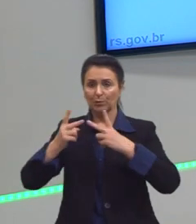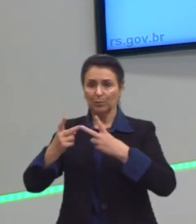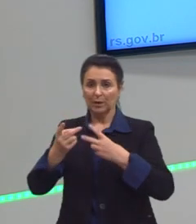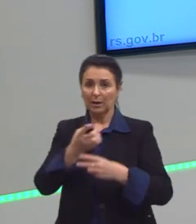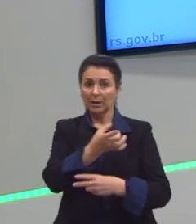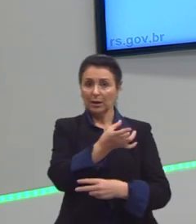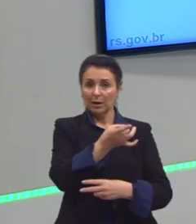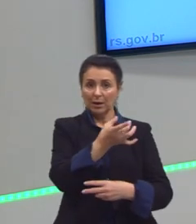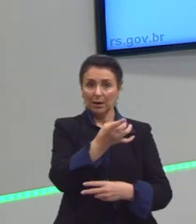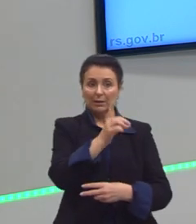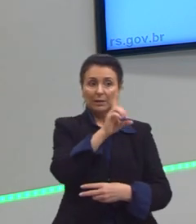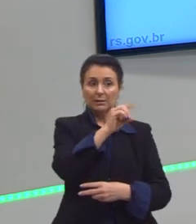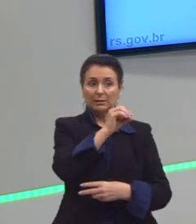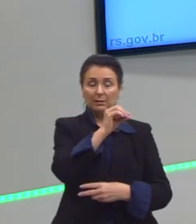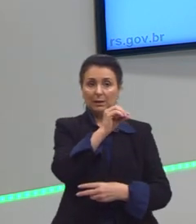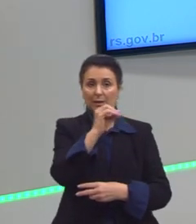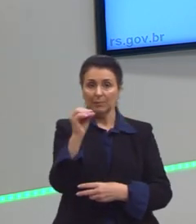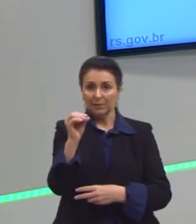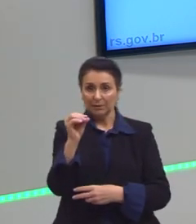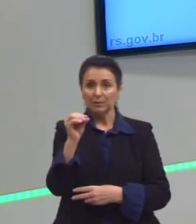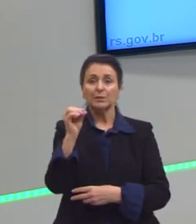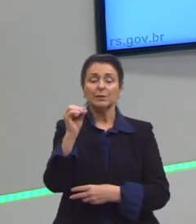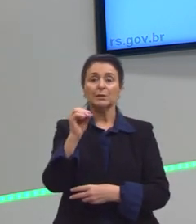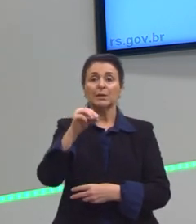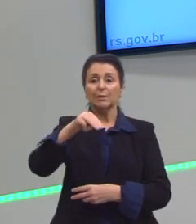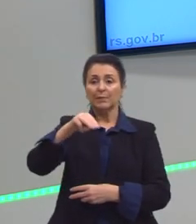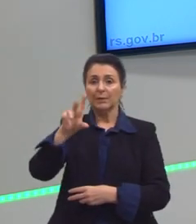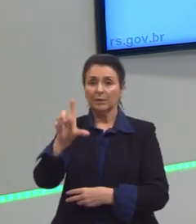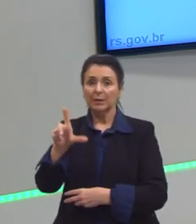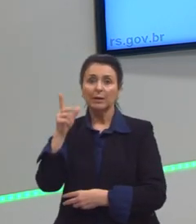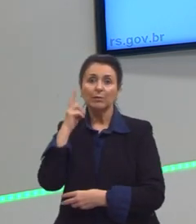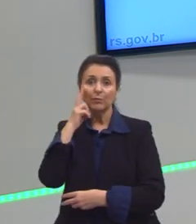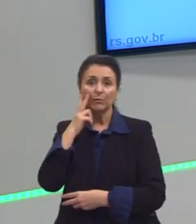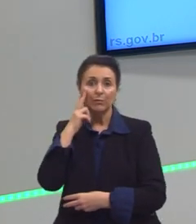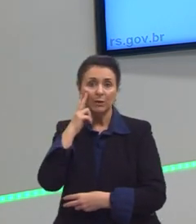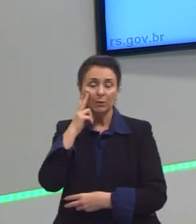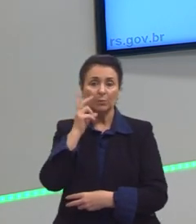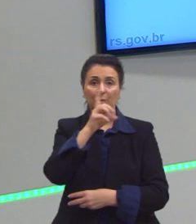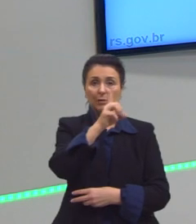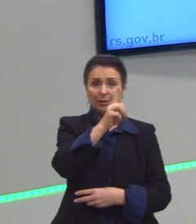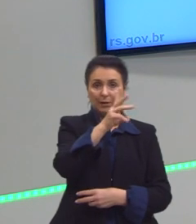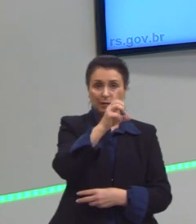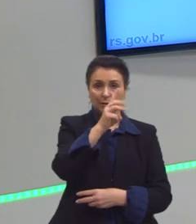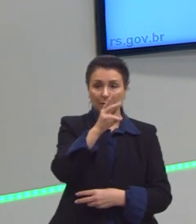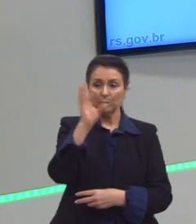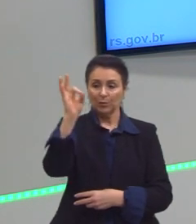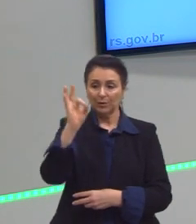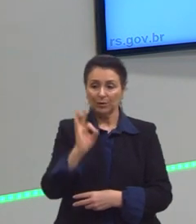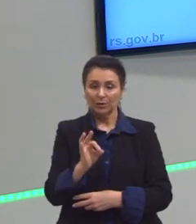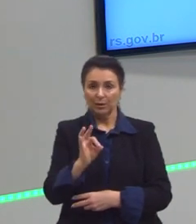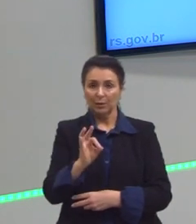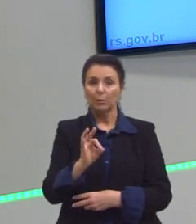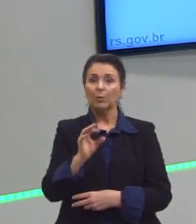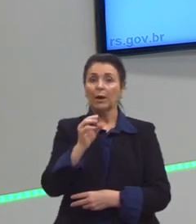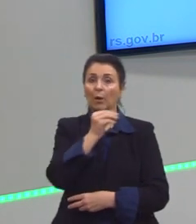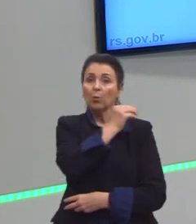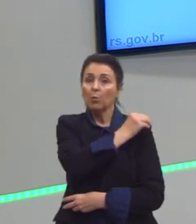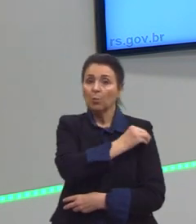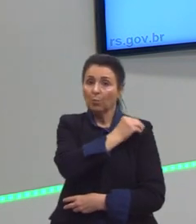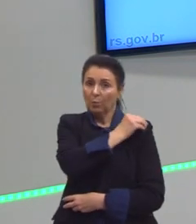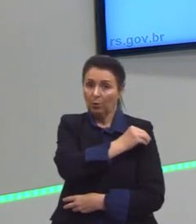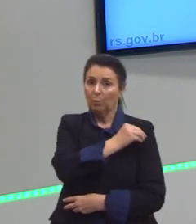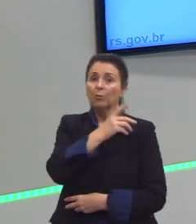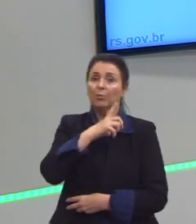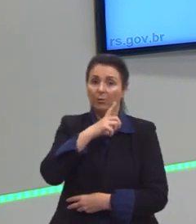cada 100 ml de vinho, eu tenho 13 ml de álcool. Isso é o percentual alcoólico da bebida.